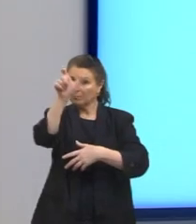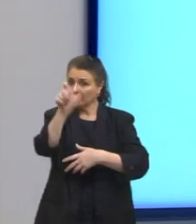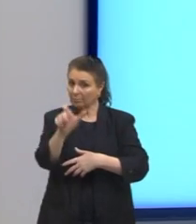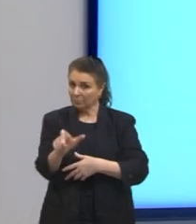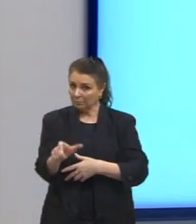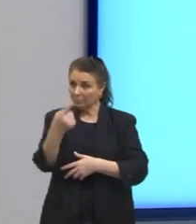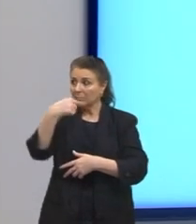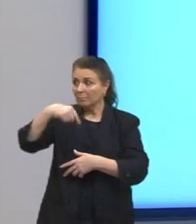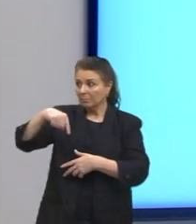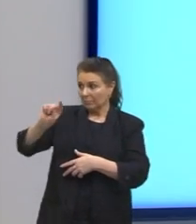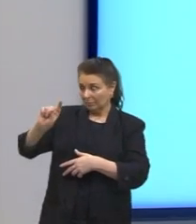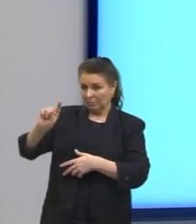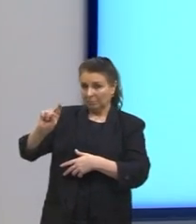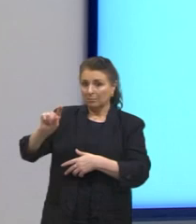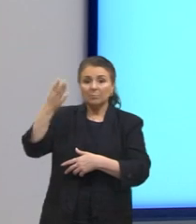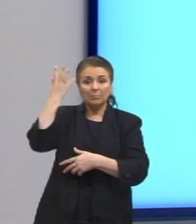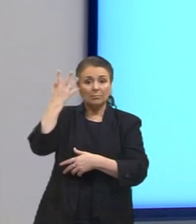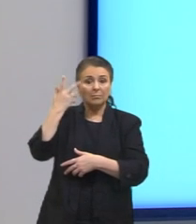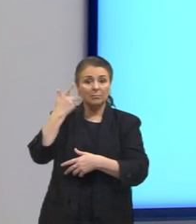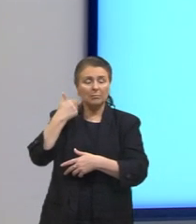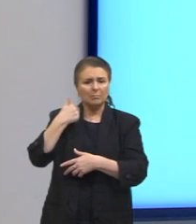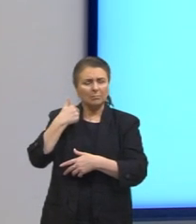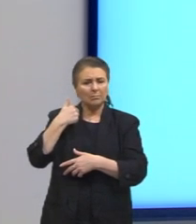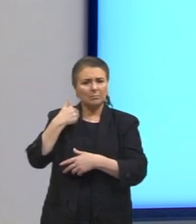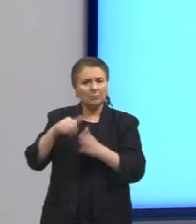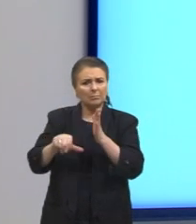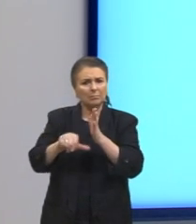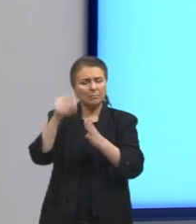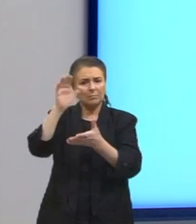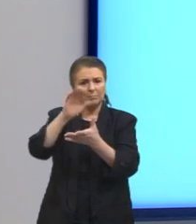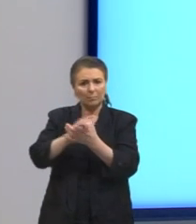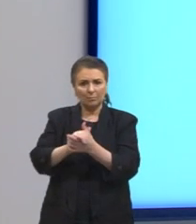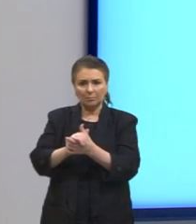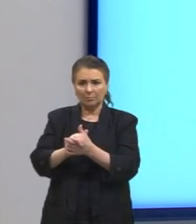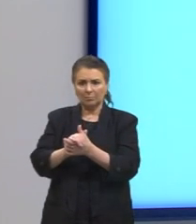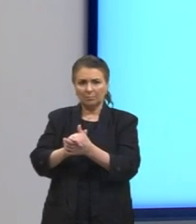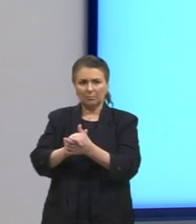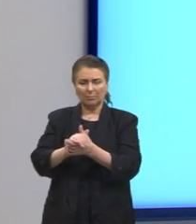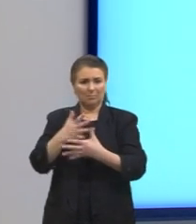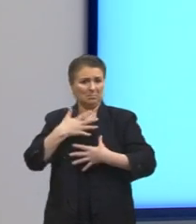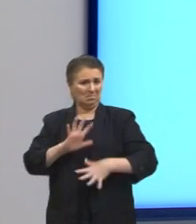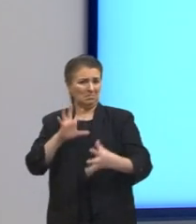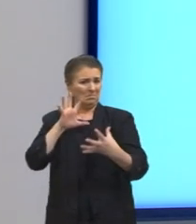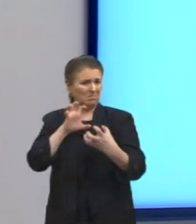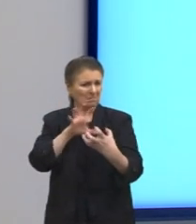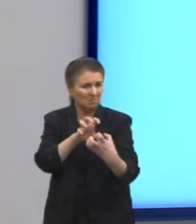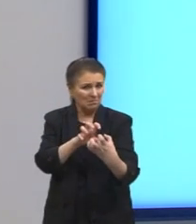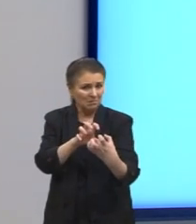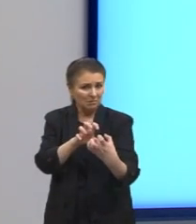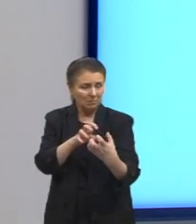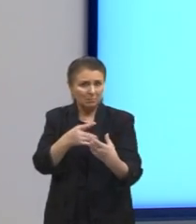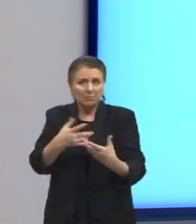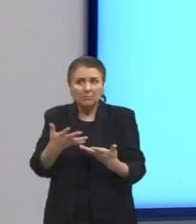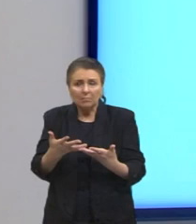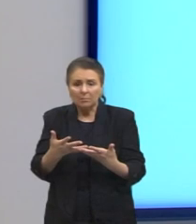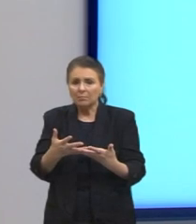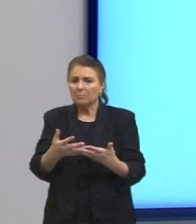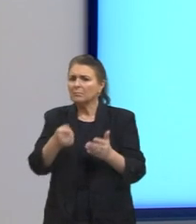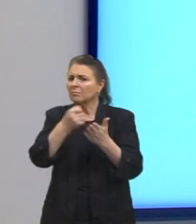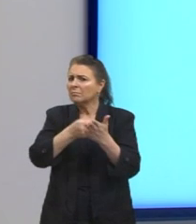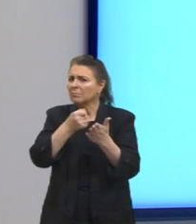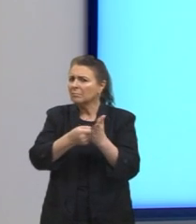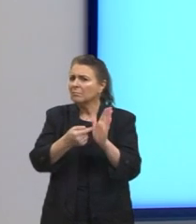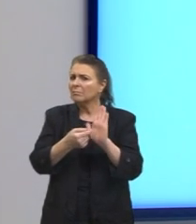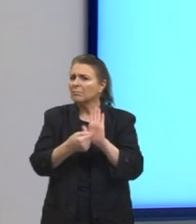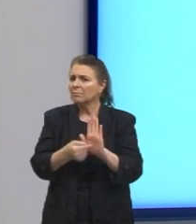fazer a lua de mel para não brigar na primeira semana. Então, o que está trazendo ali? O que ela está tentando nos mostrar? Que